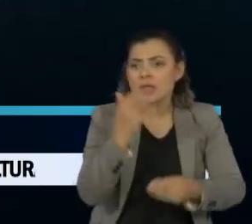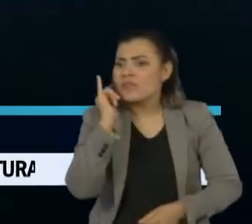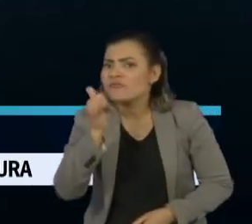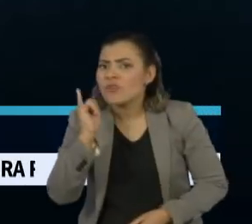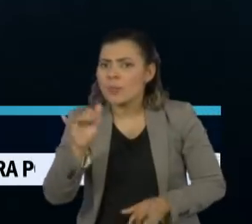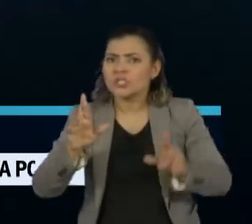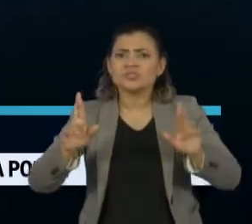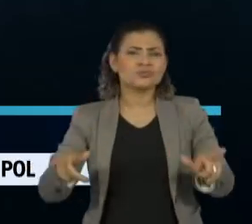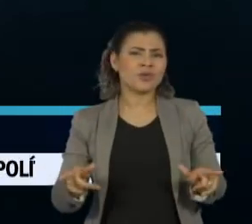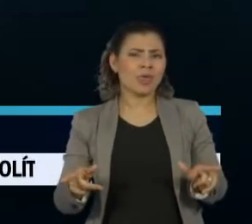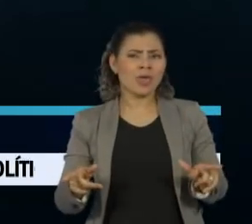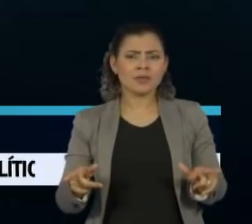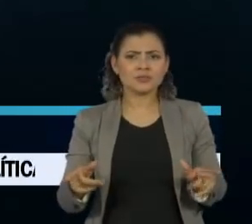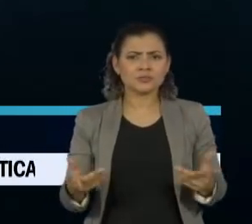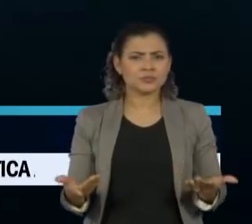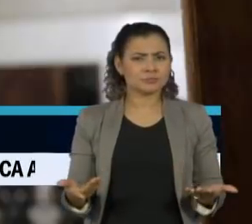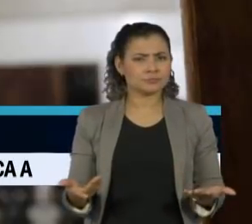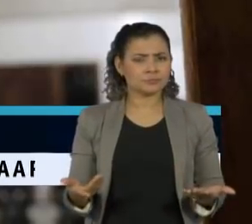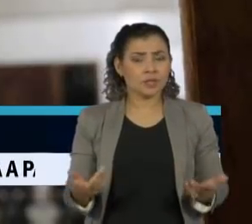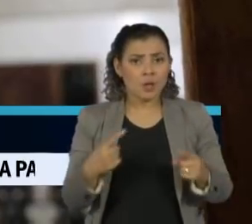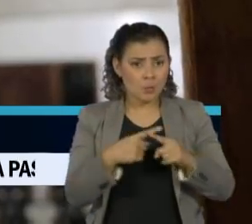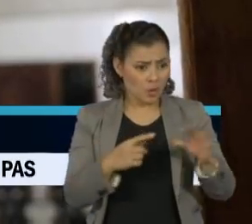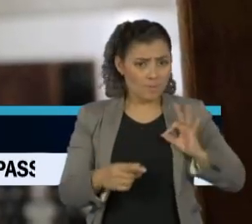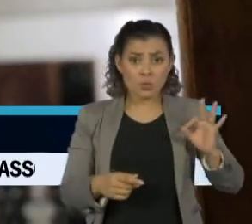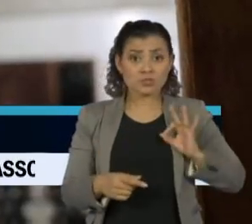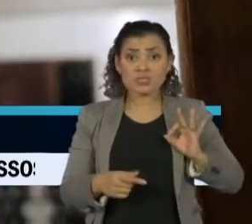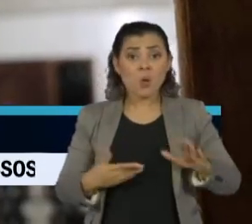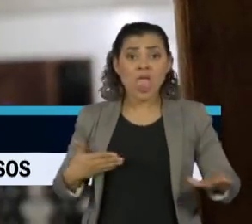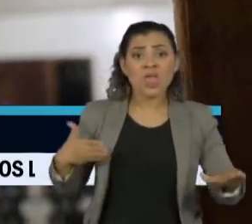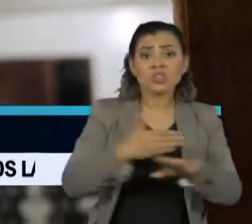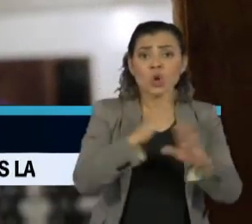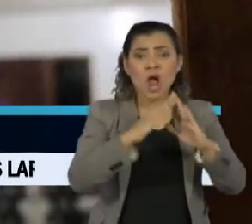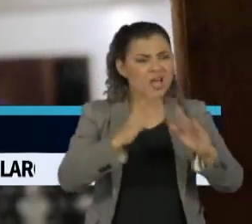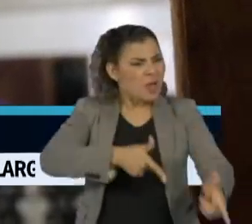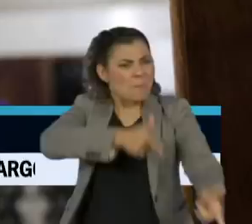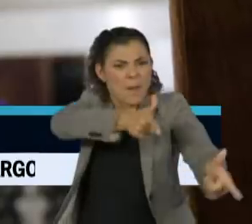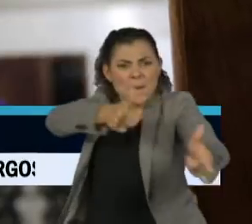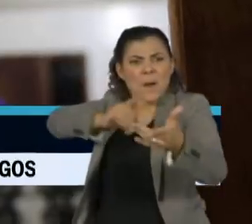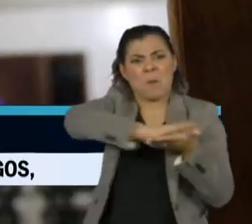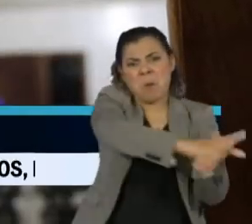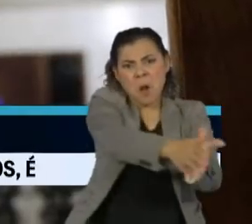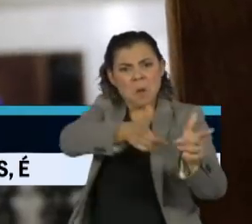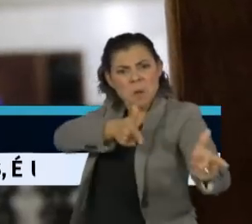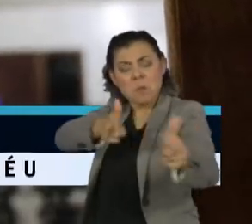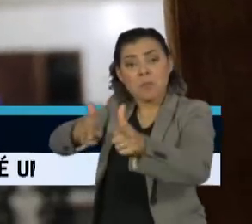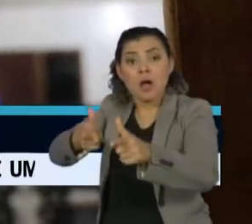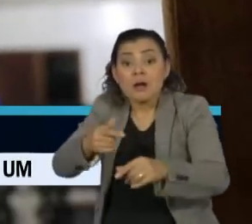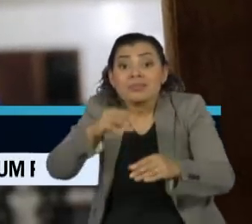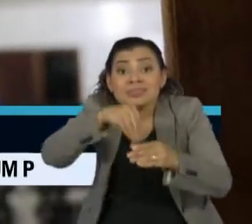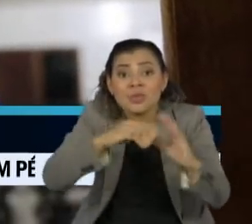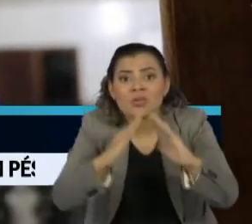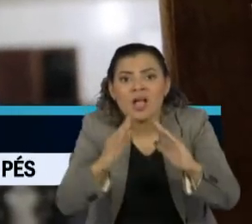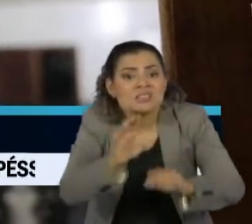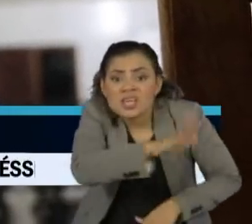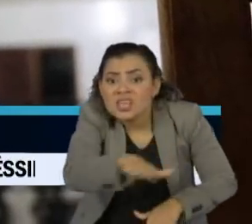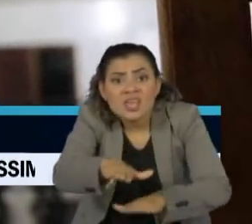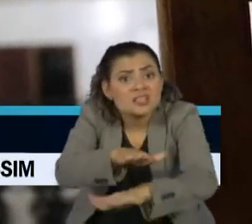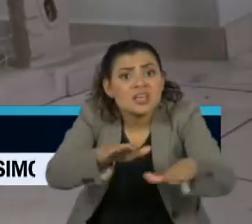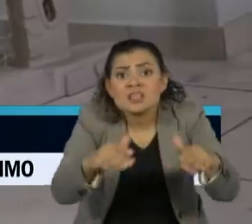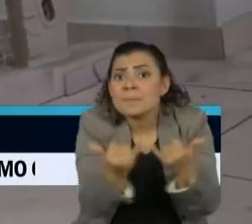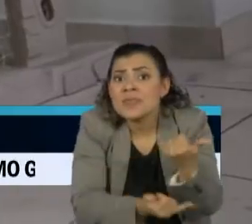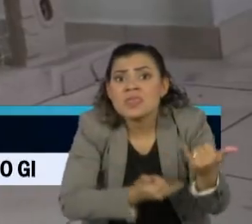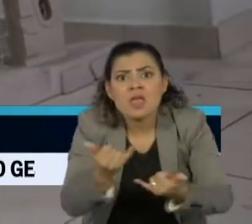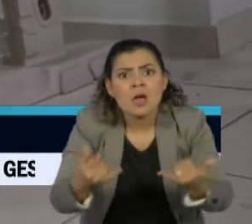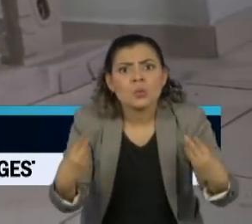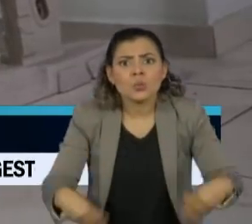diferente para a tragédia. Dizem que os policiais chegaram atirando na casa onde várias crianças estavam brincando.